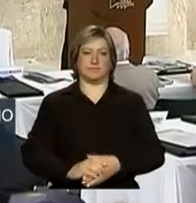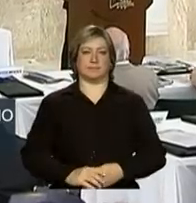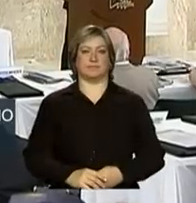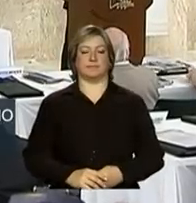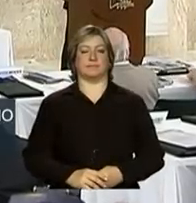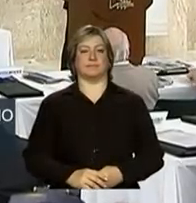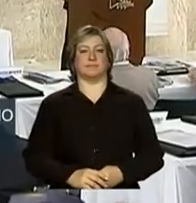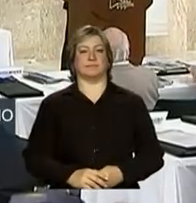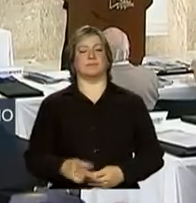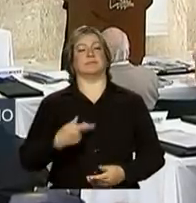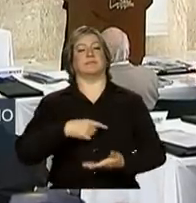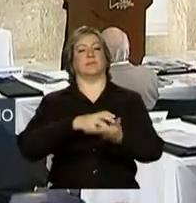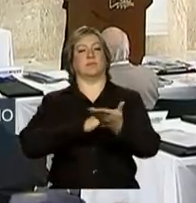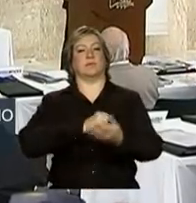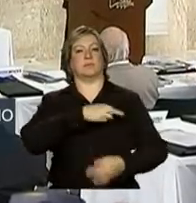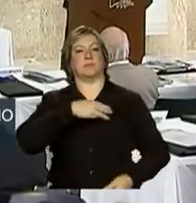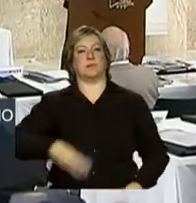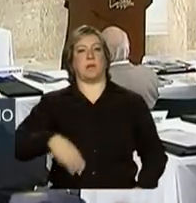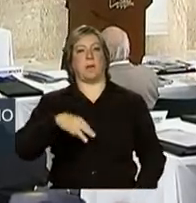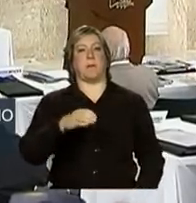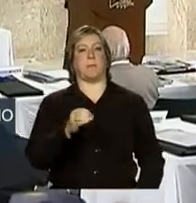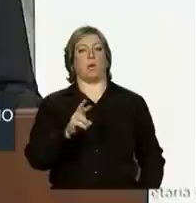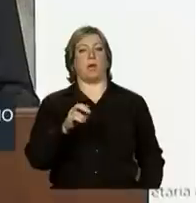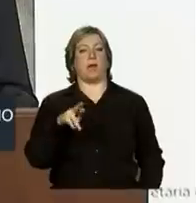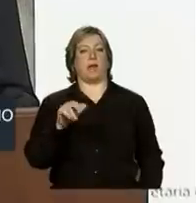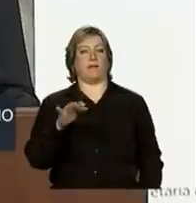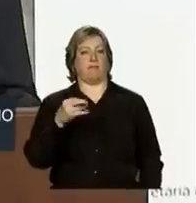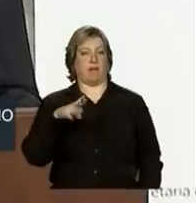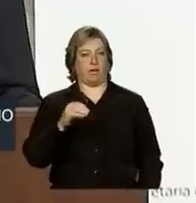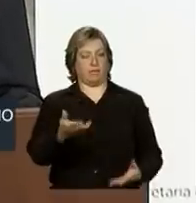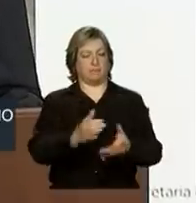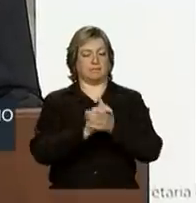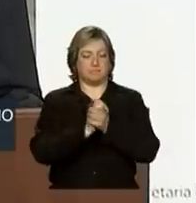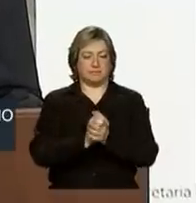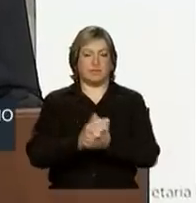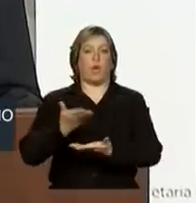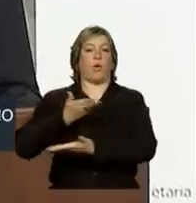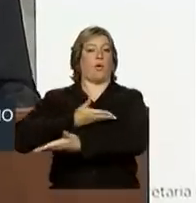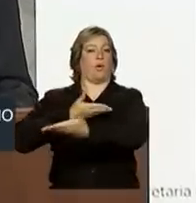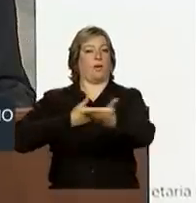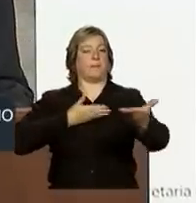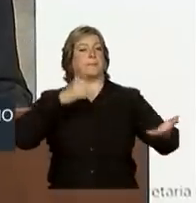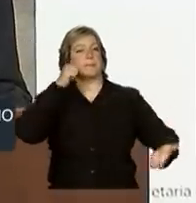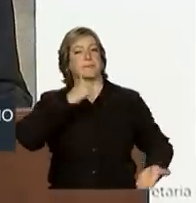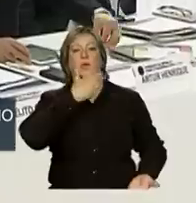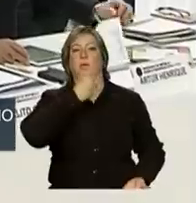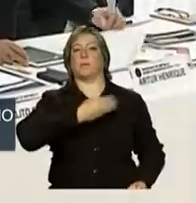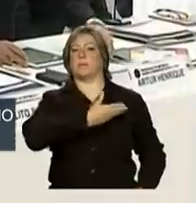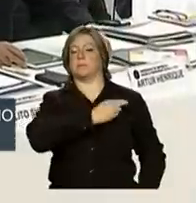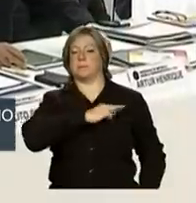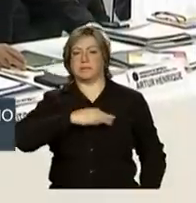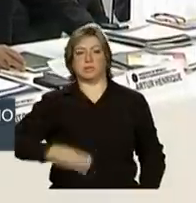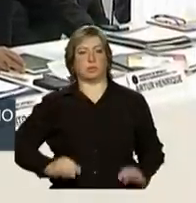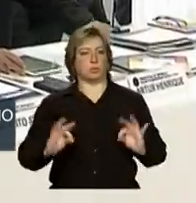meu caro ministro Moreira Franco, colegas ministras e ministros,